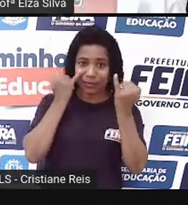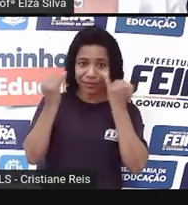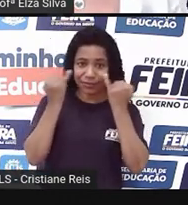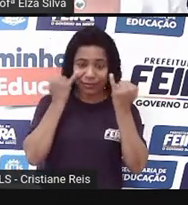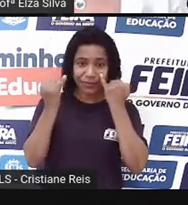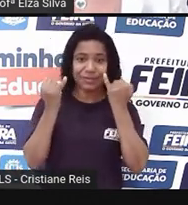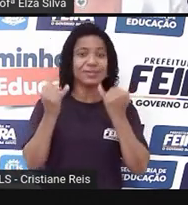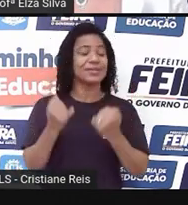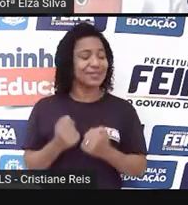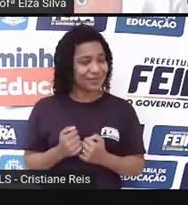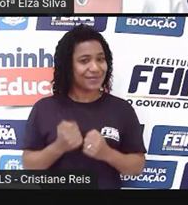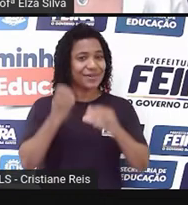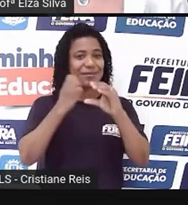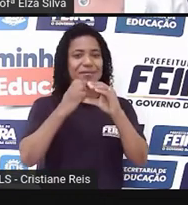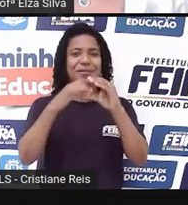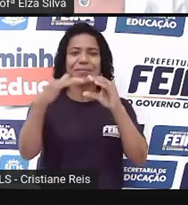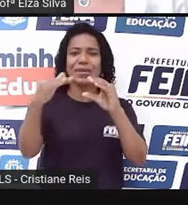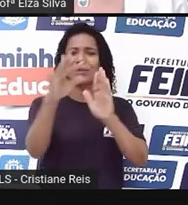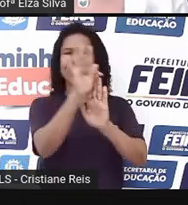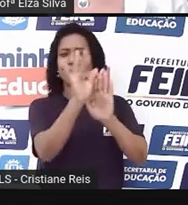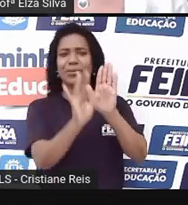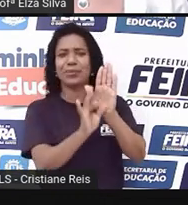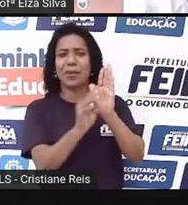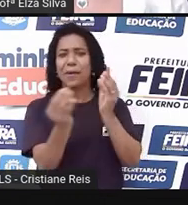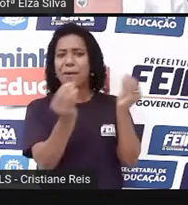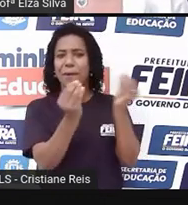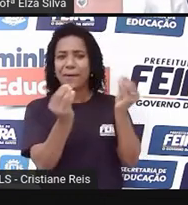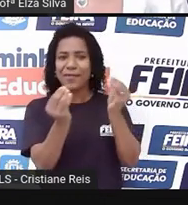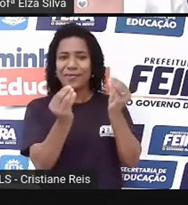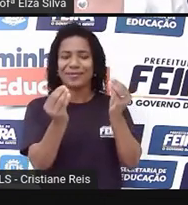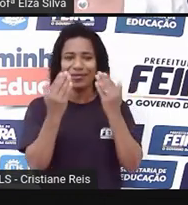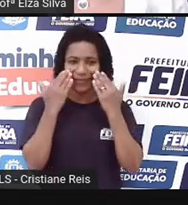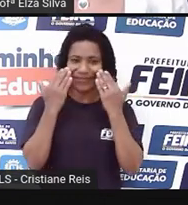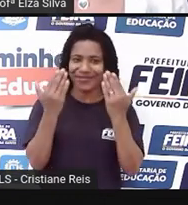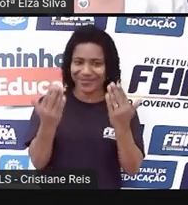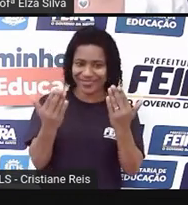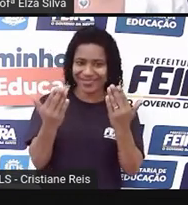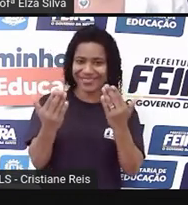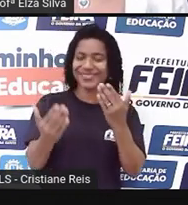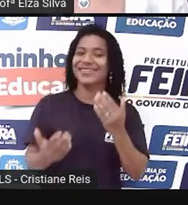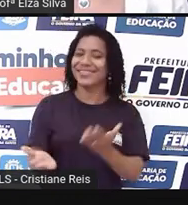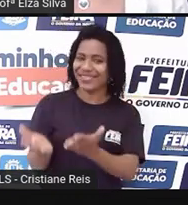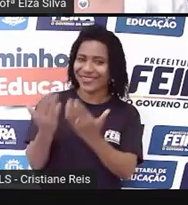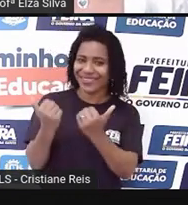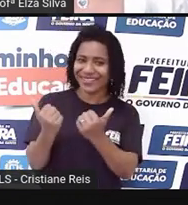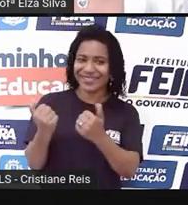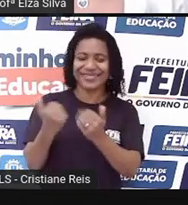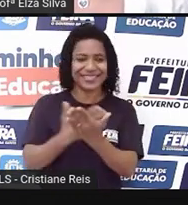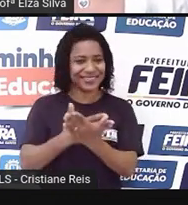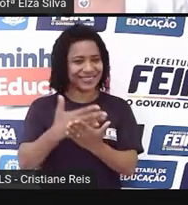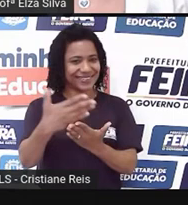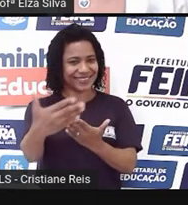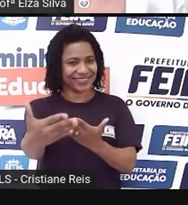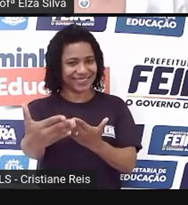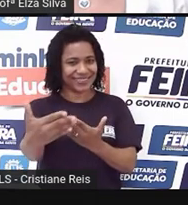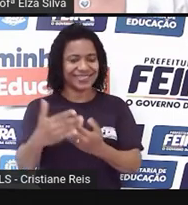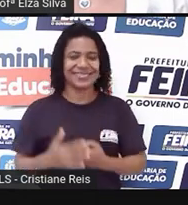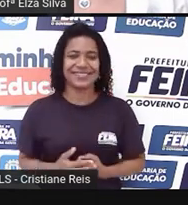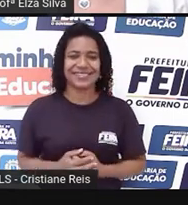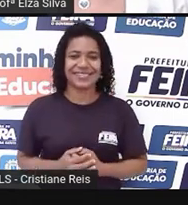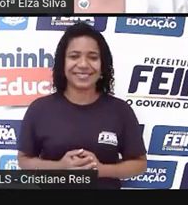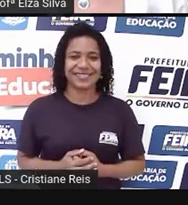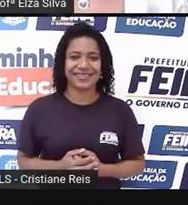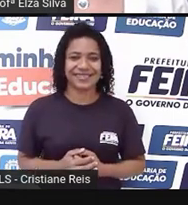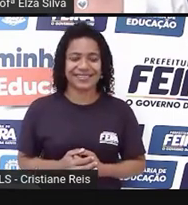mencionadas no texto e-mail. Start. Vamos começar? Match the expression